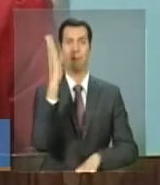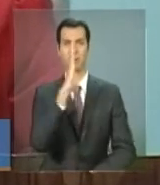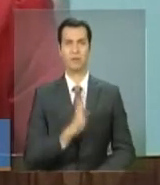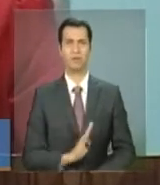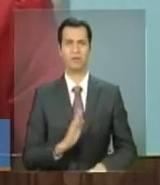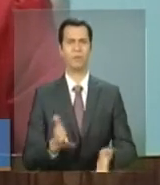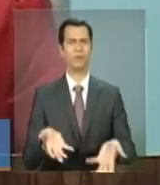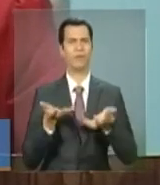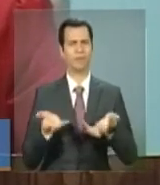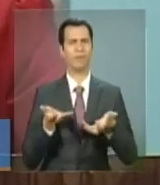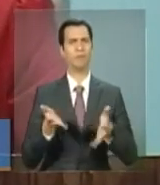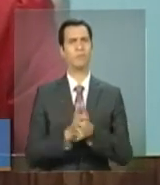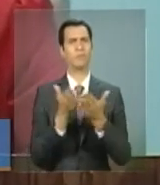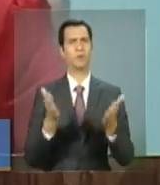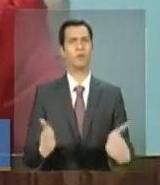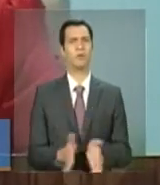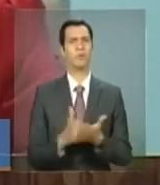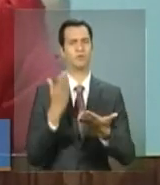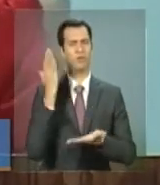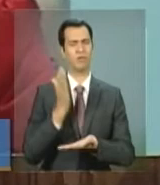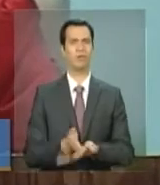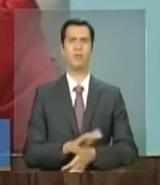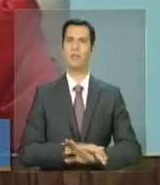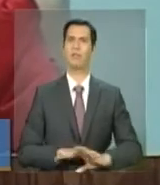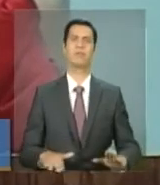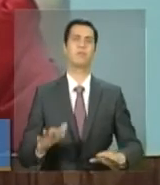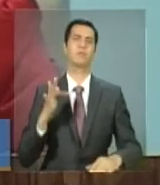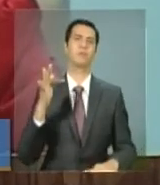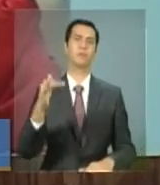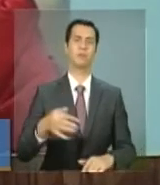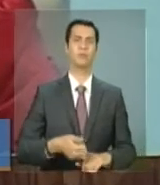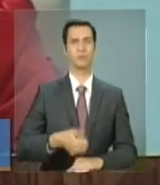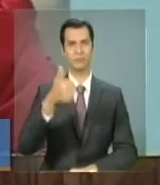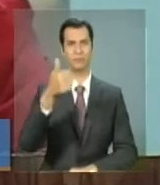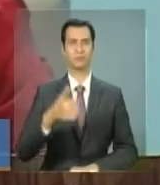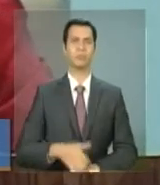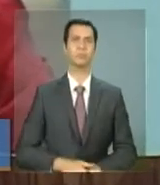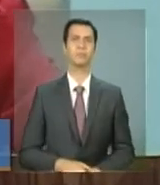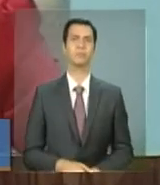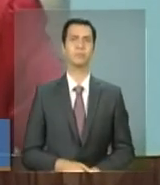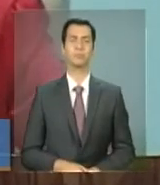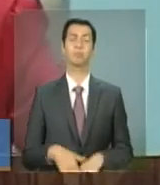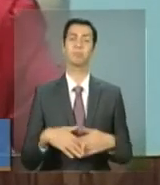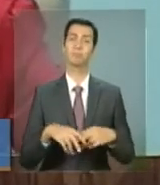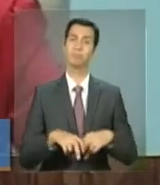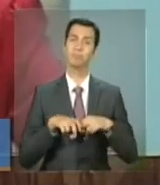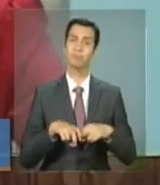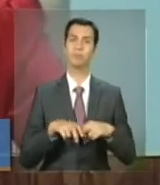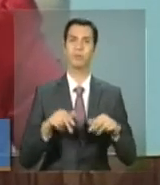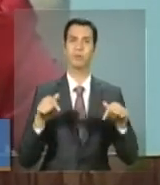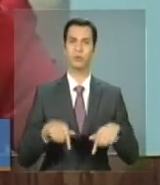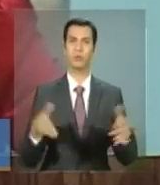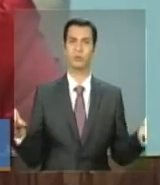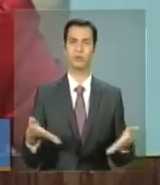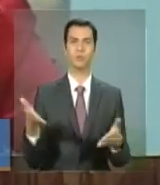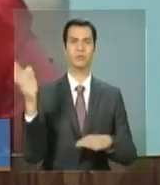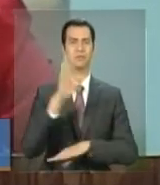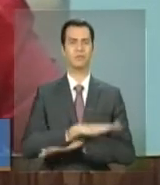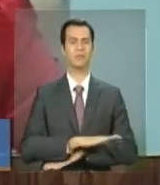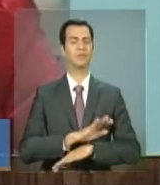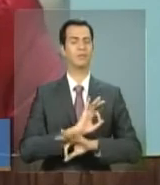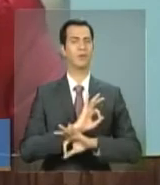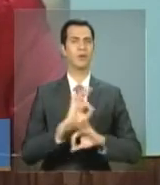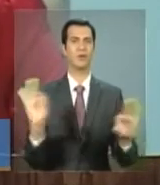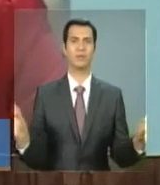e está empenhado nesta batalha de superação da extrema pobreza. Portanto, é uma tarde maravilhosa.